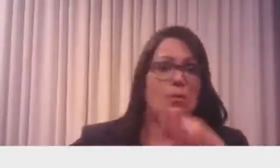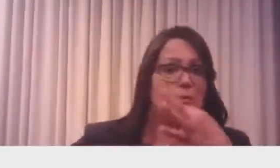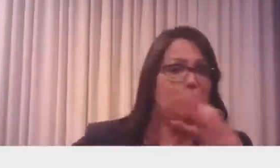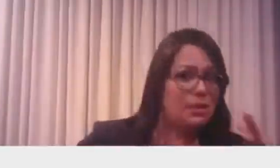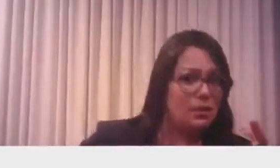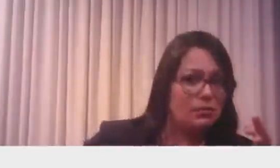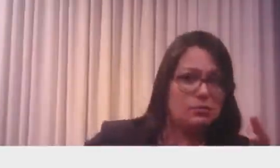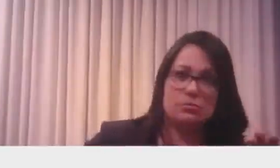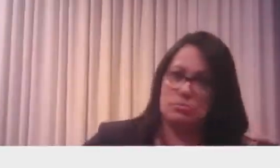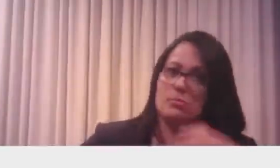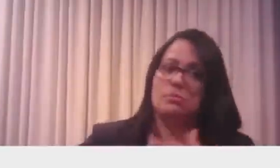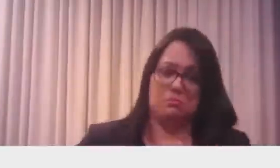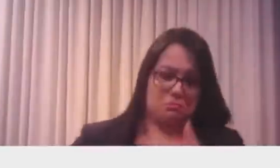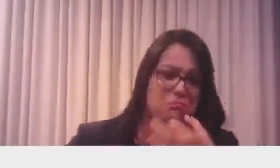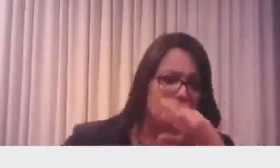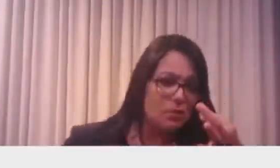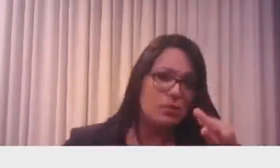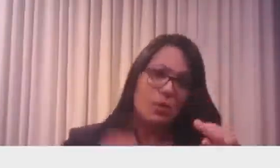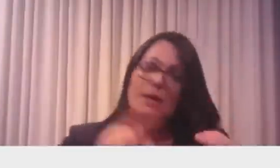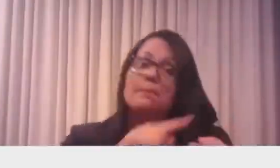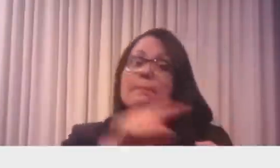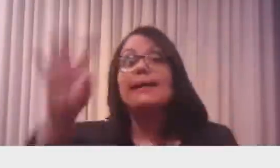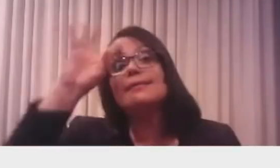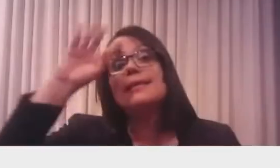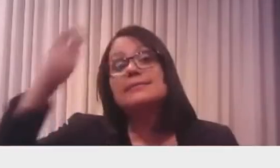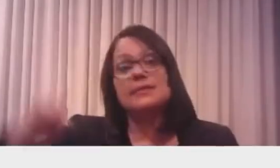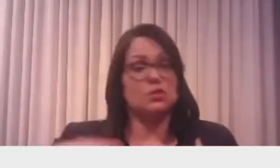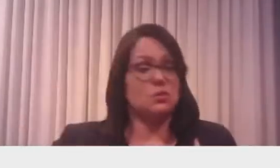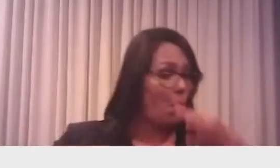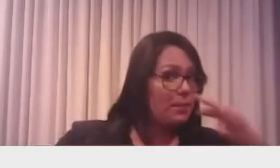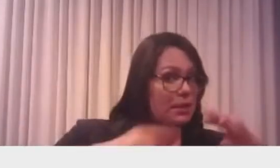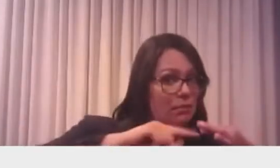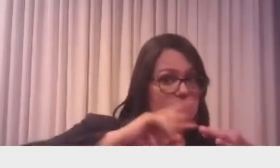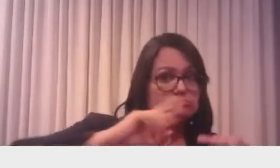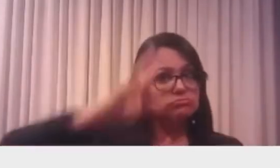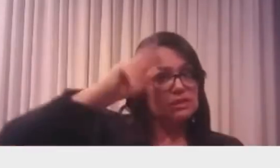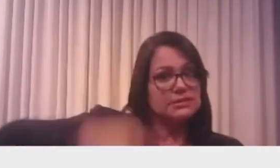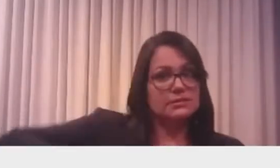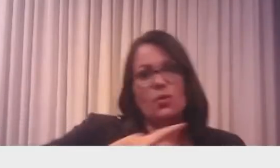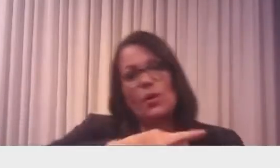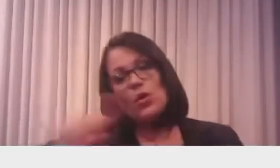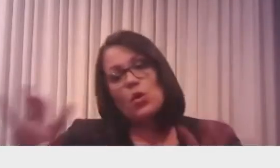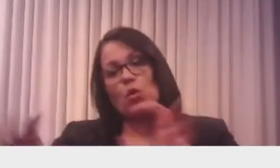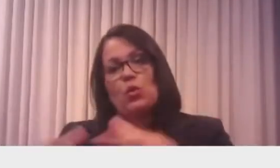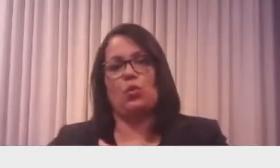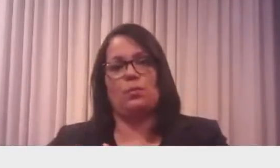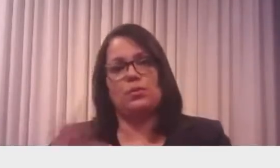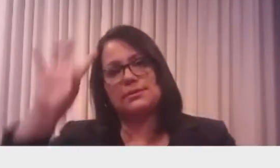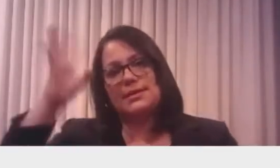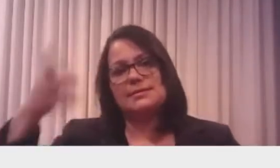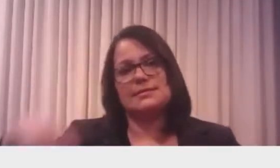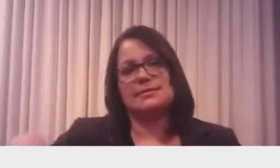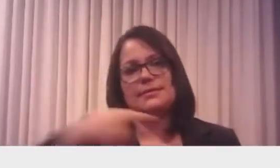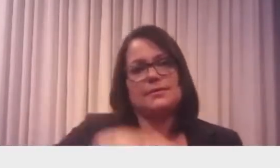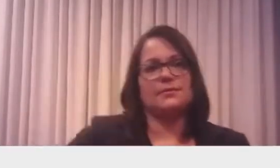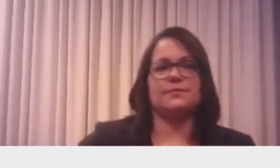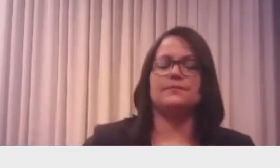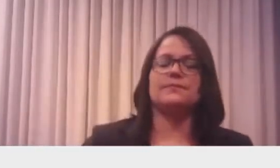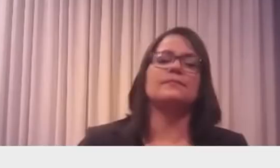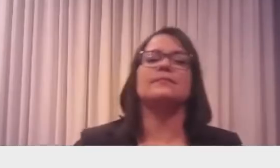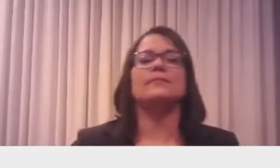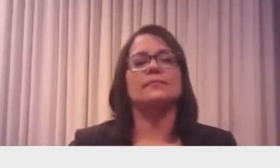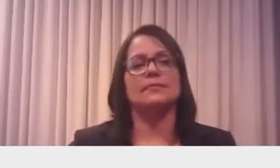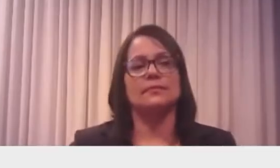vale aqui é o Conselho Nacional de Política Energética que trata desse assunto. É igual muitas vezes um